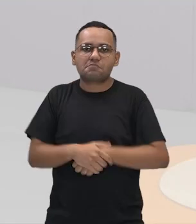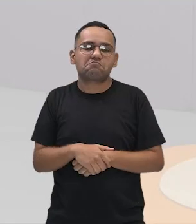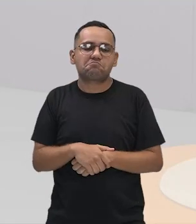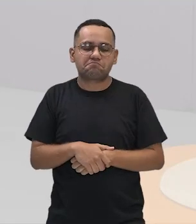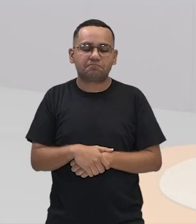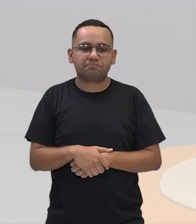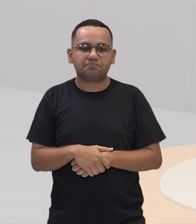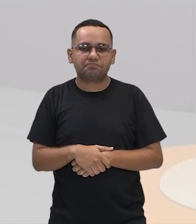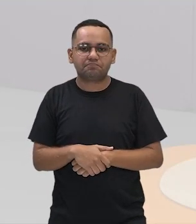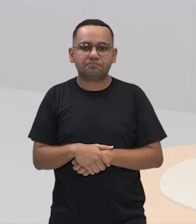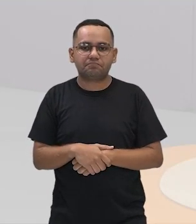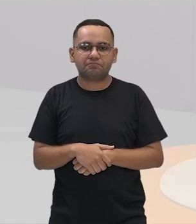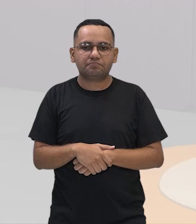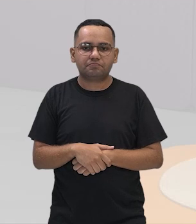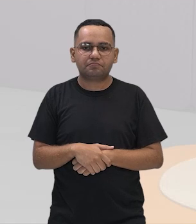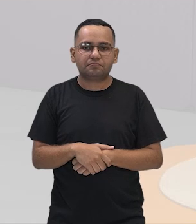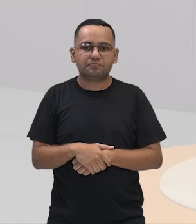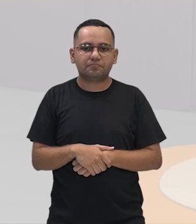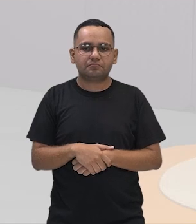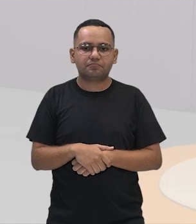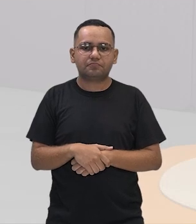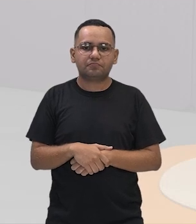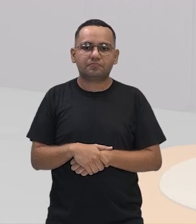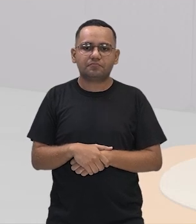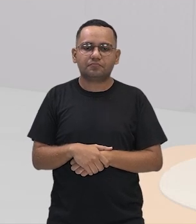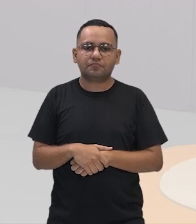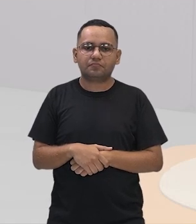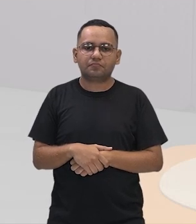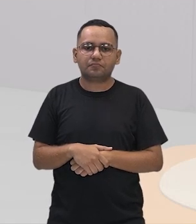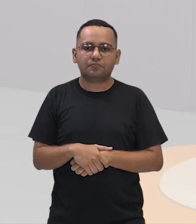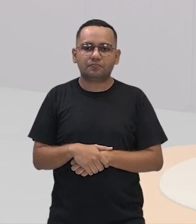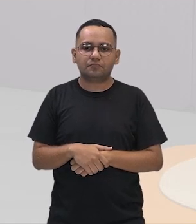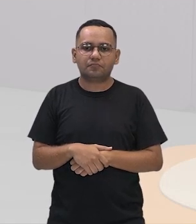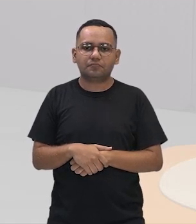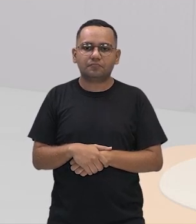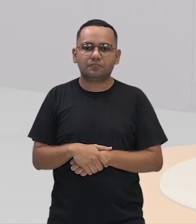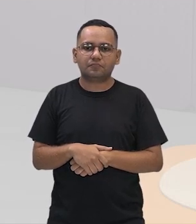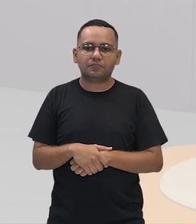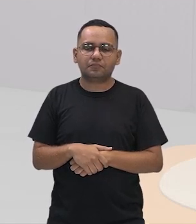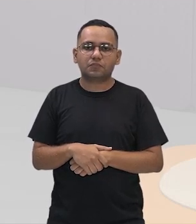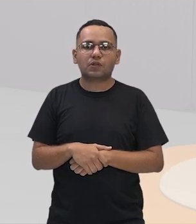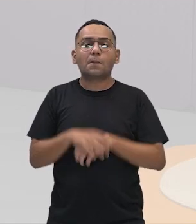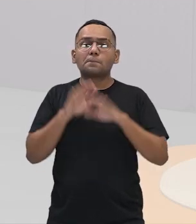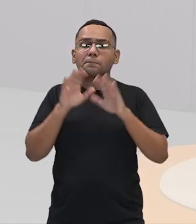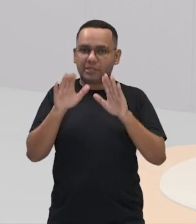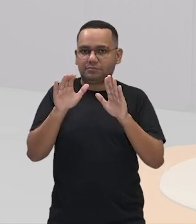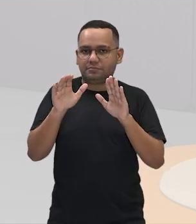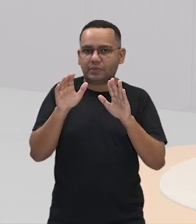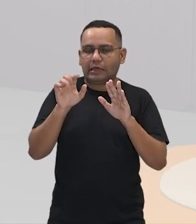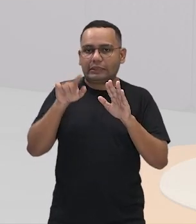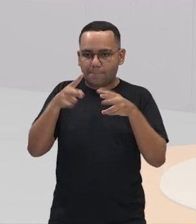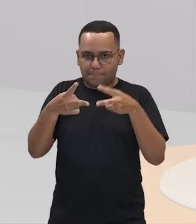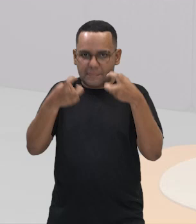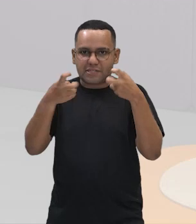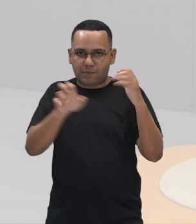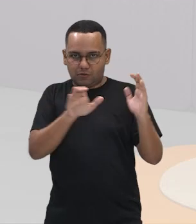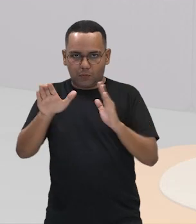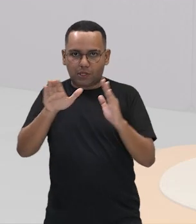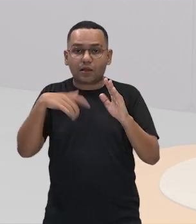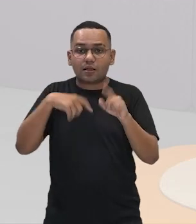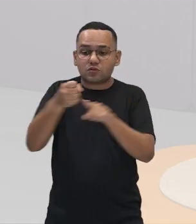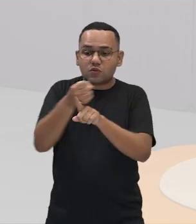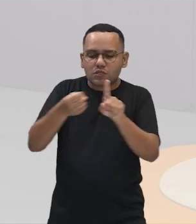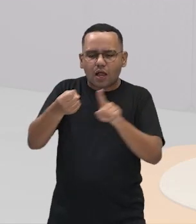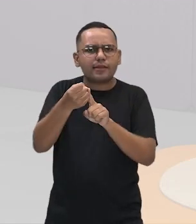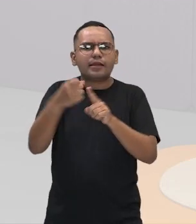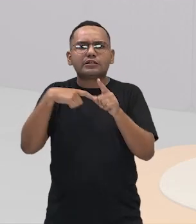toda a sociedade tem aí um grupo que é menor, que é privilegiado e que tem o poder e a grande maioria que